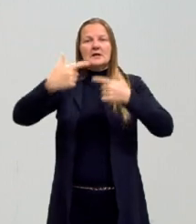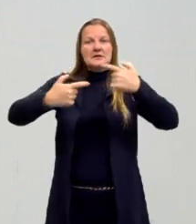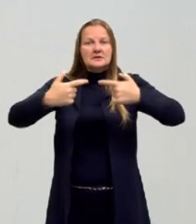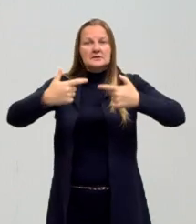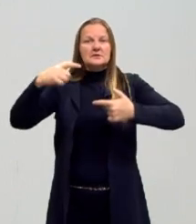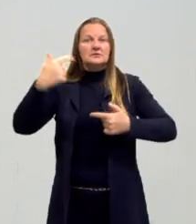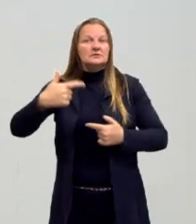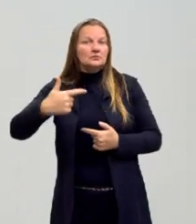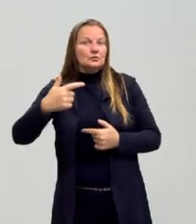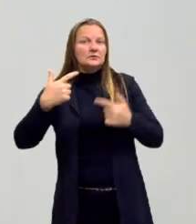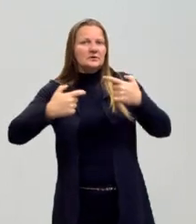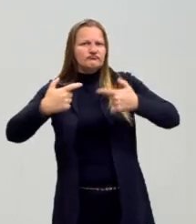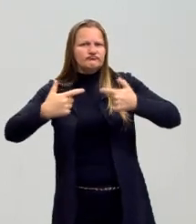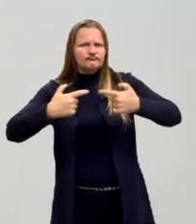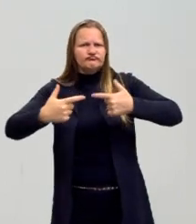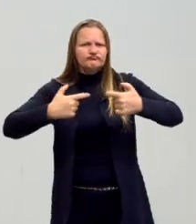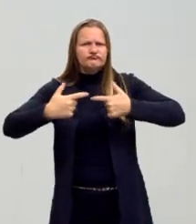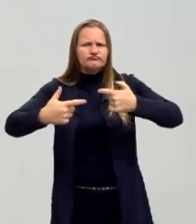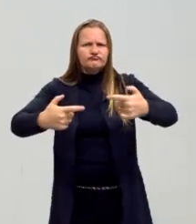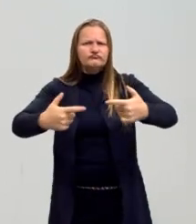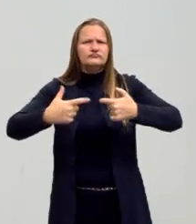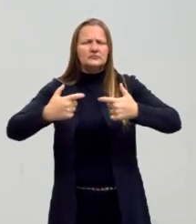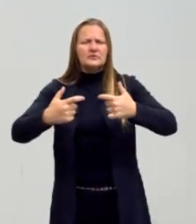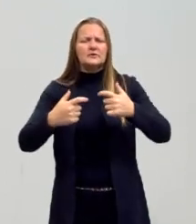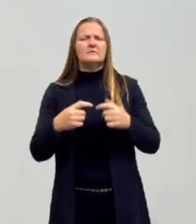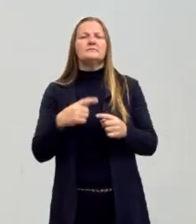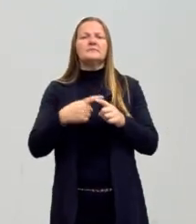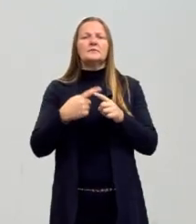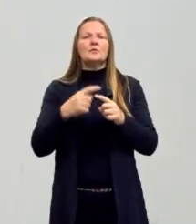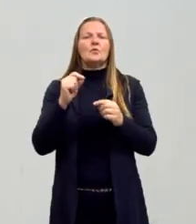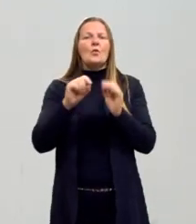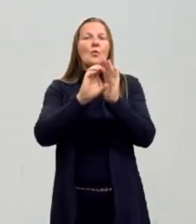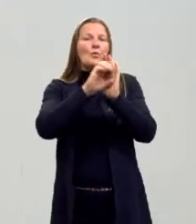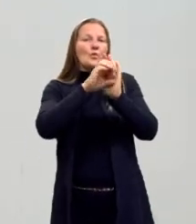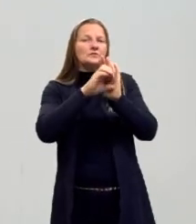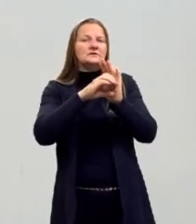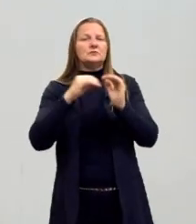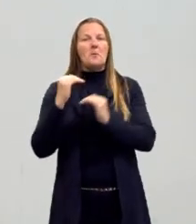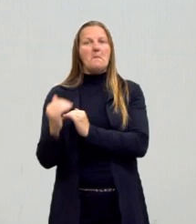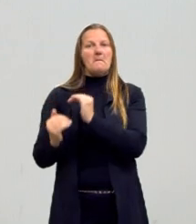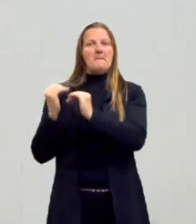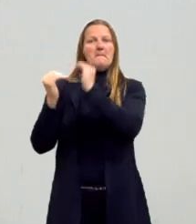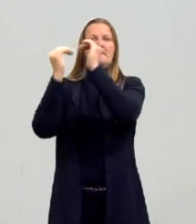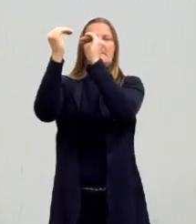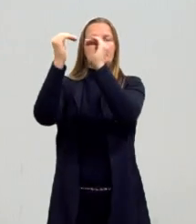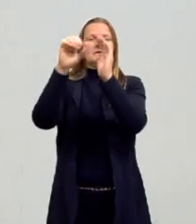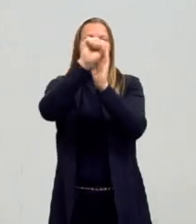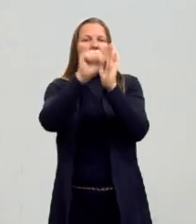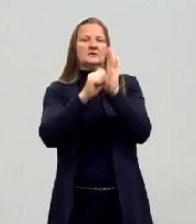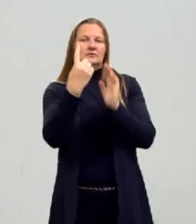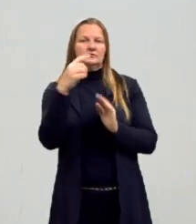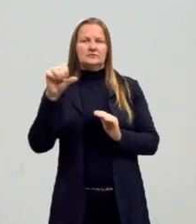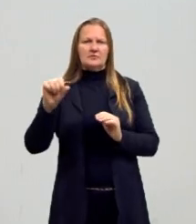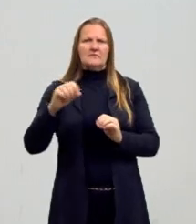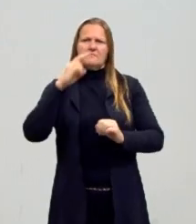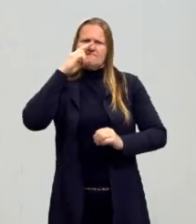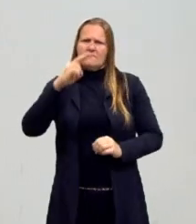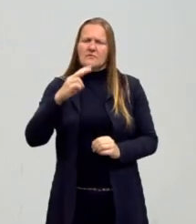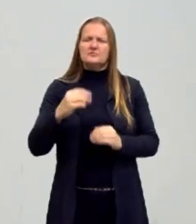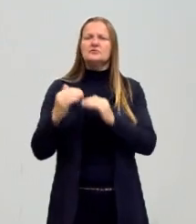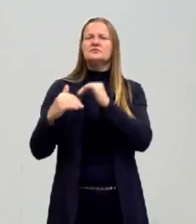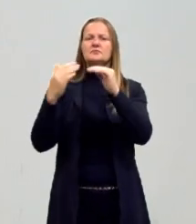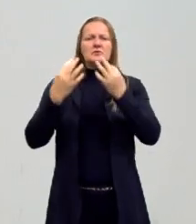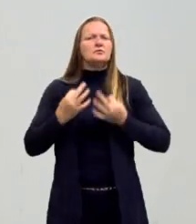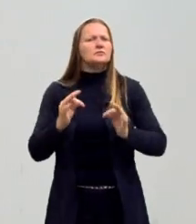no conceito, naquela crença do progresso. Um conceito que no século XIX foi muito forte, que o desenvolvimento